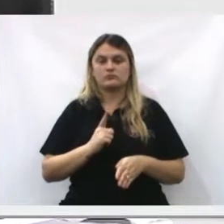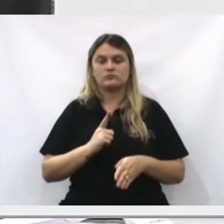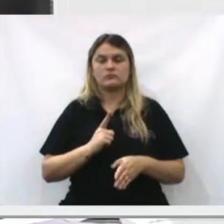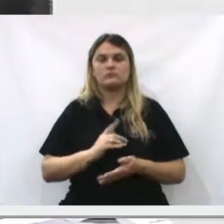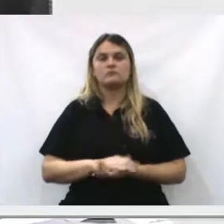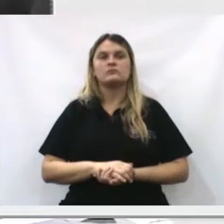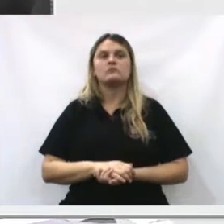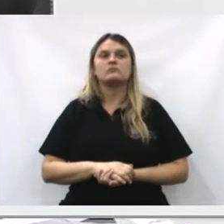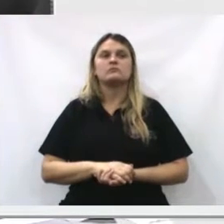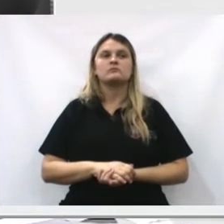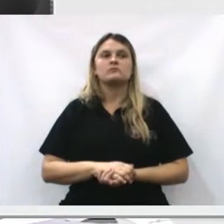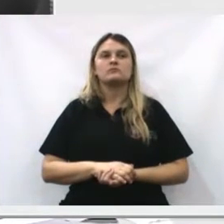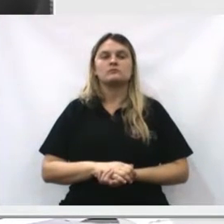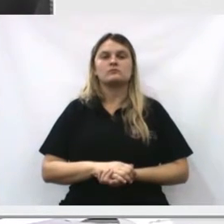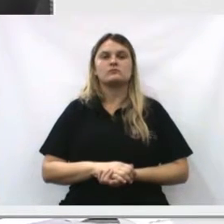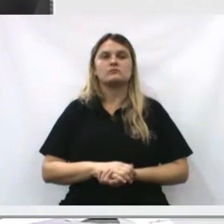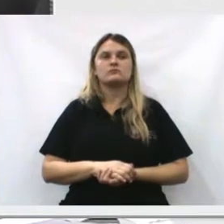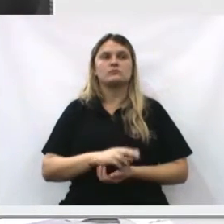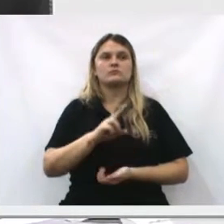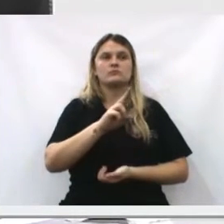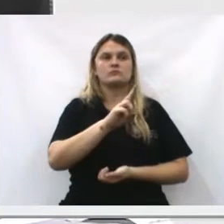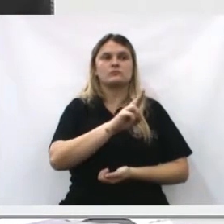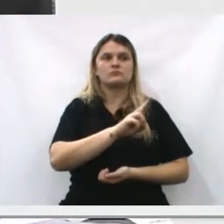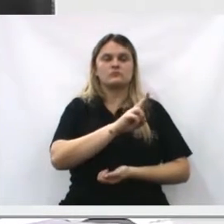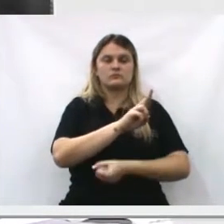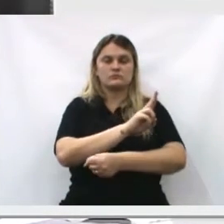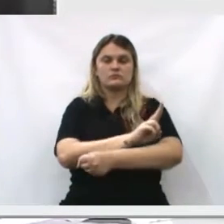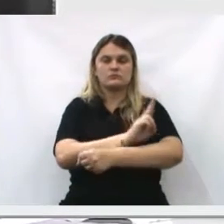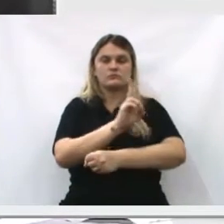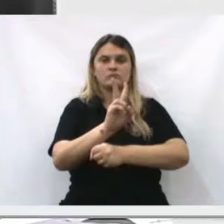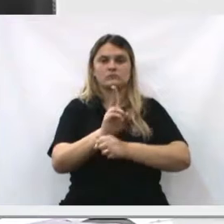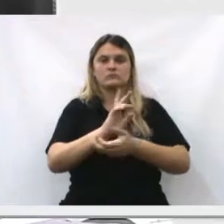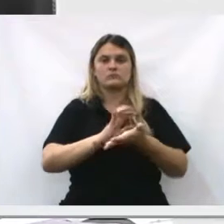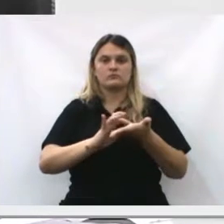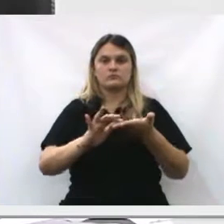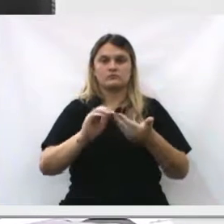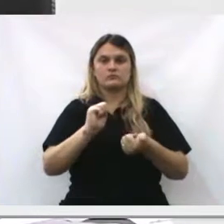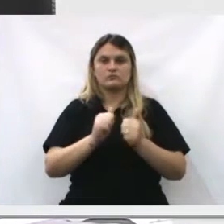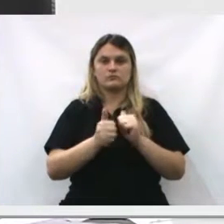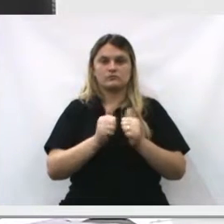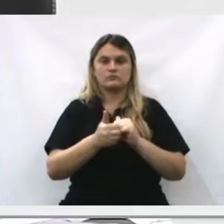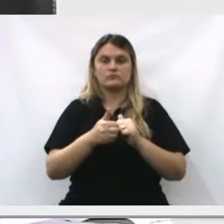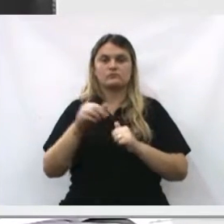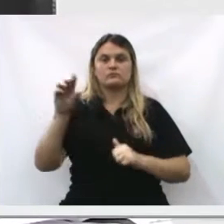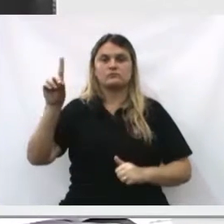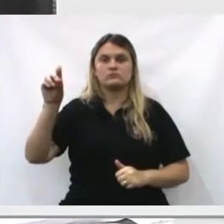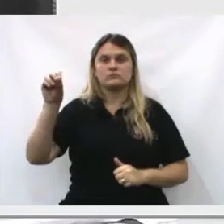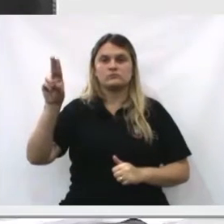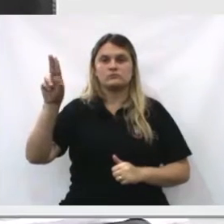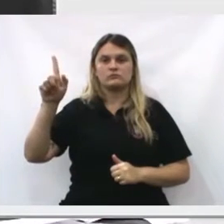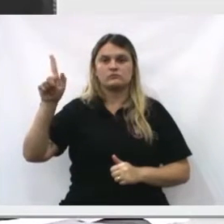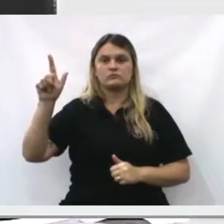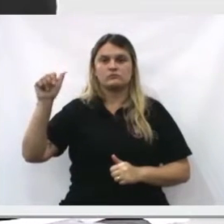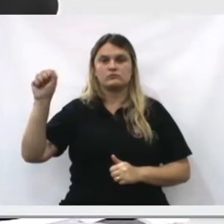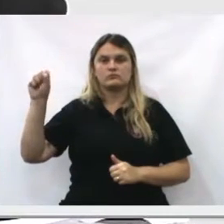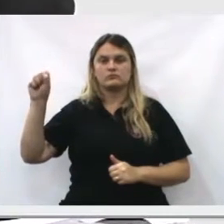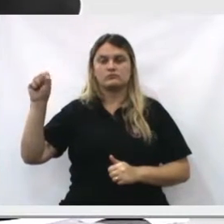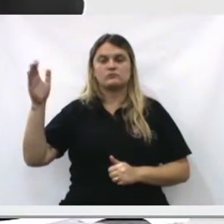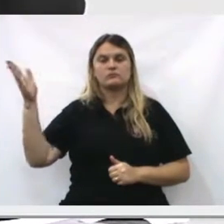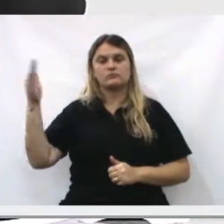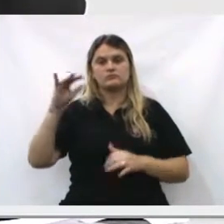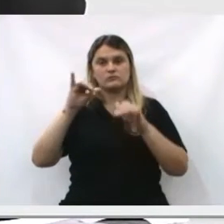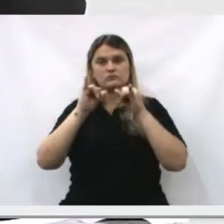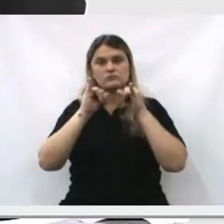tivemos na Uniuve, onde a Secretaria de Esportes, através de Douglas Fabrício,